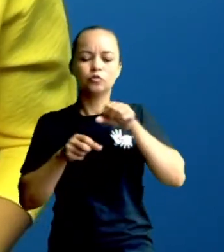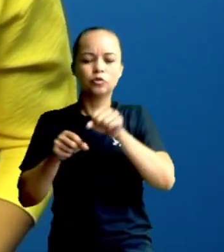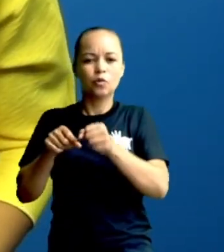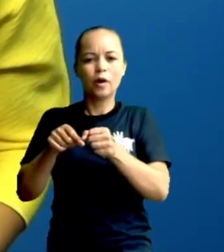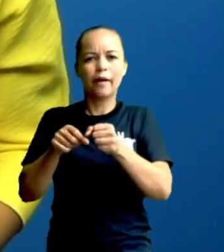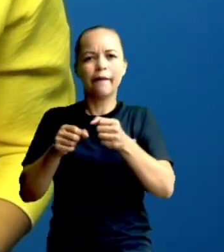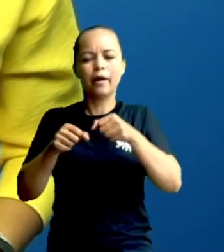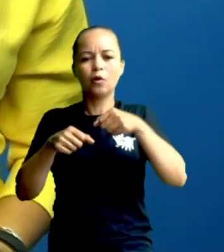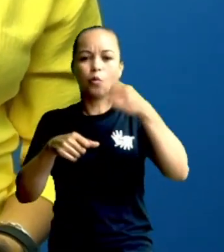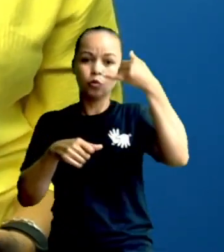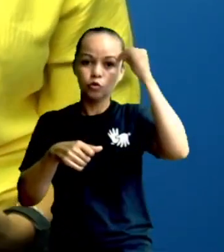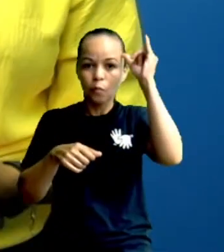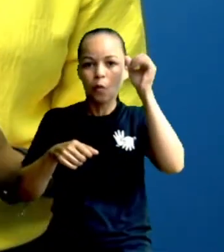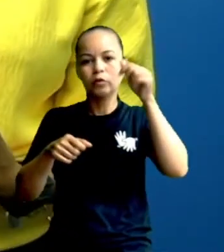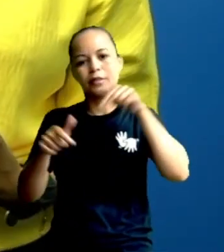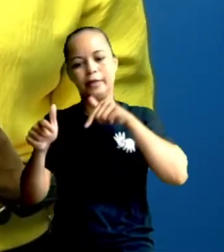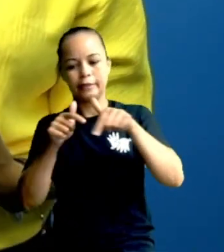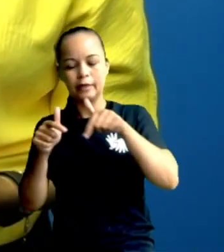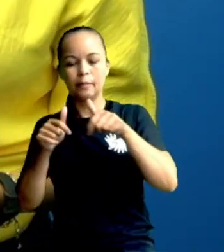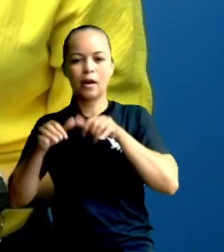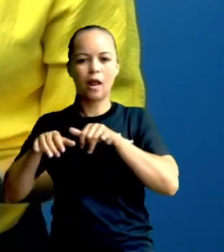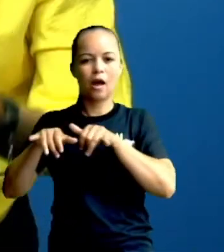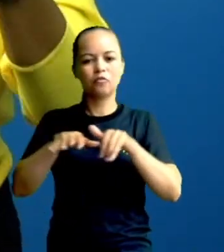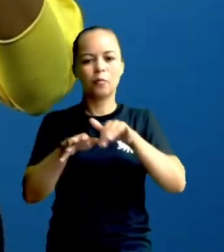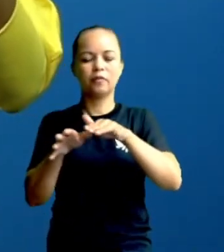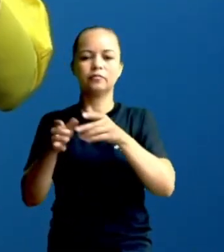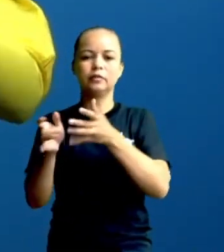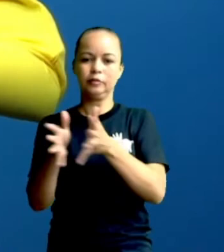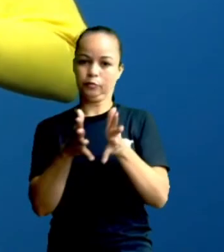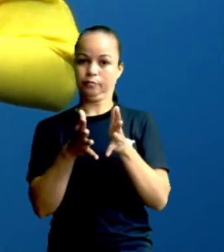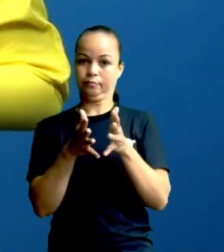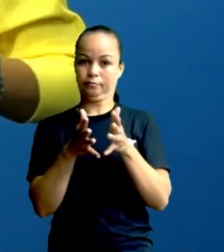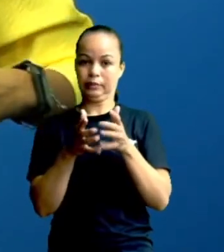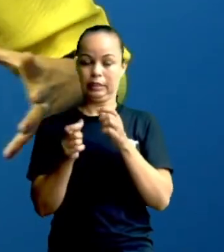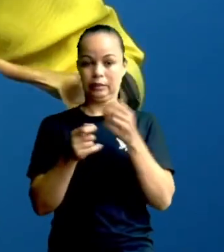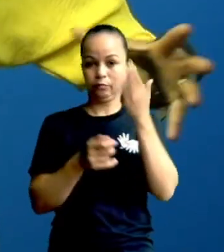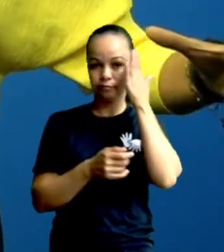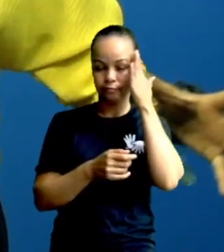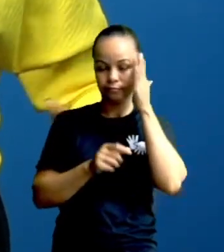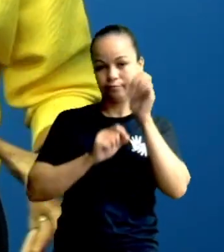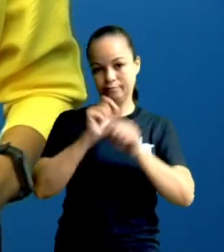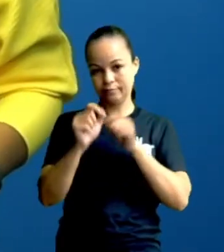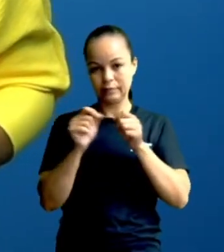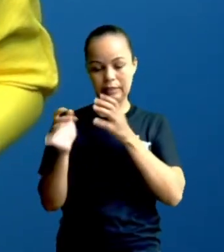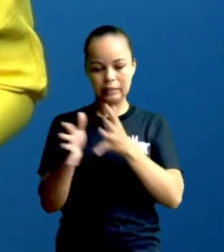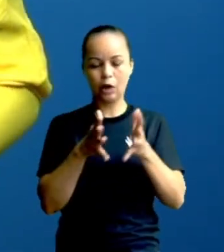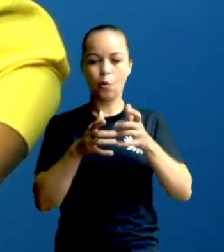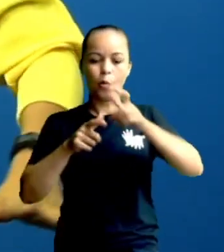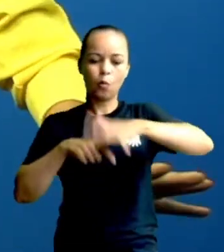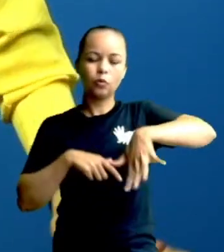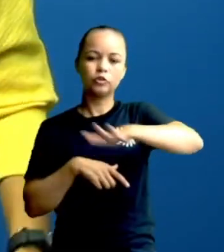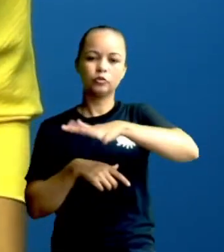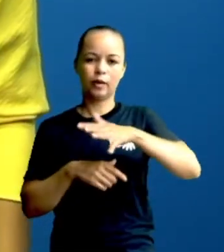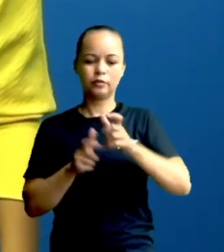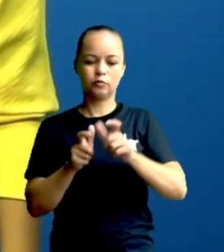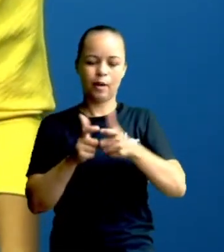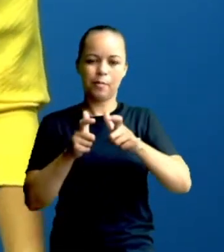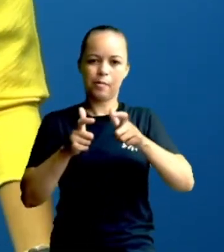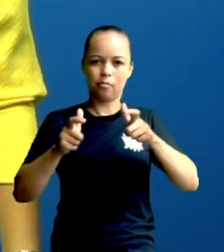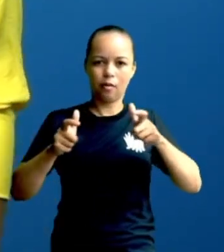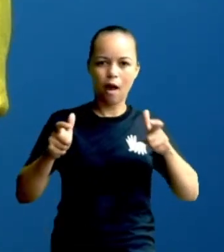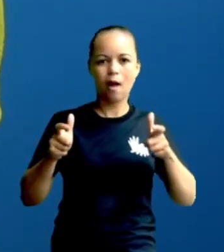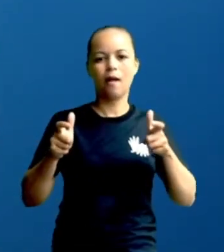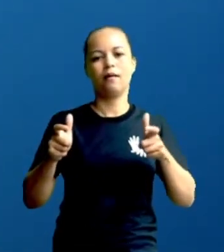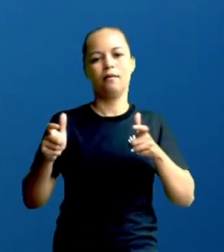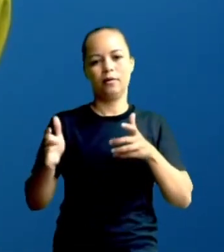faziam, né? Essa troca, esse comércio. Entendeu? A partir daí, o espaço foi se expandindo